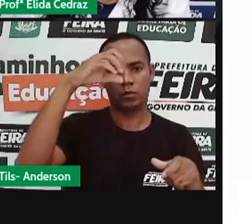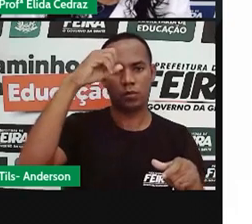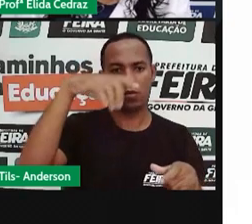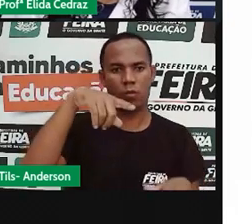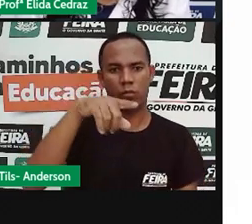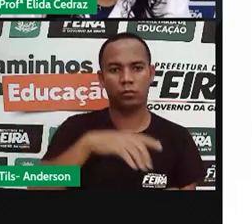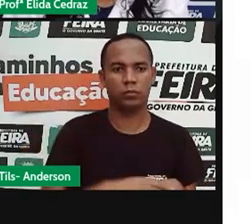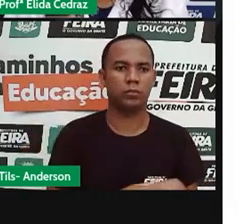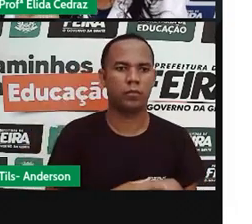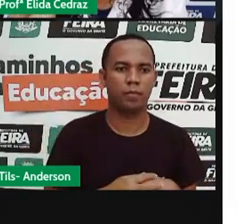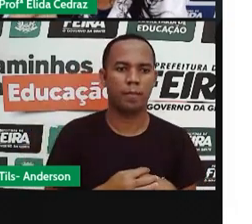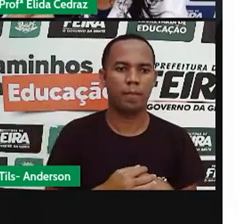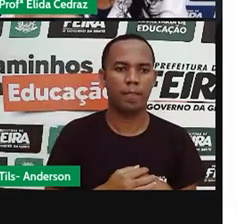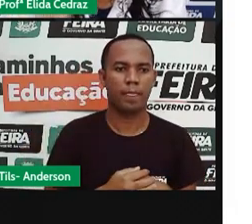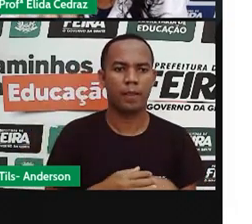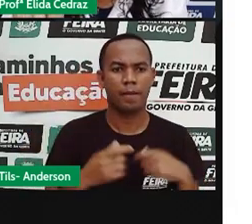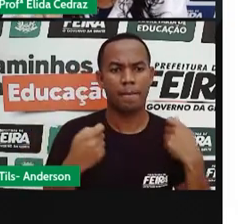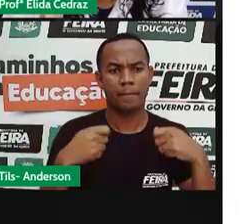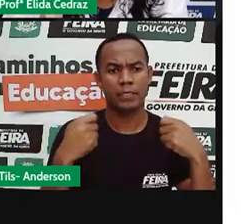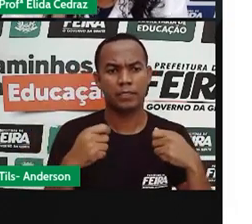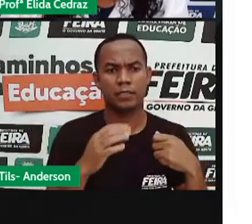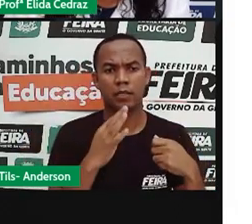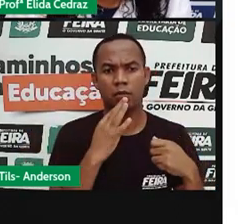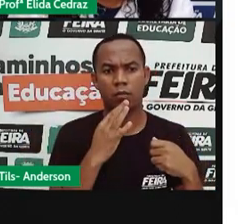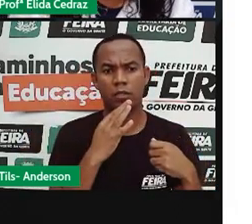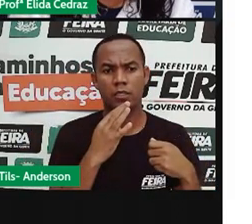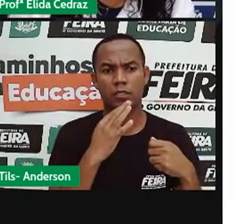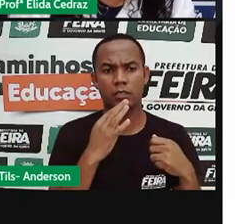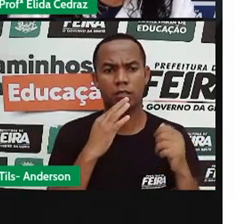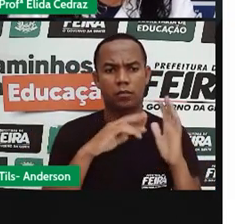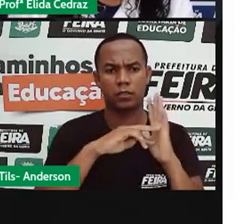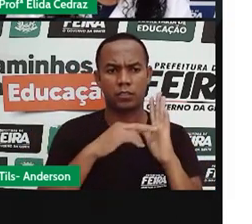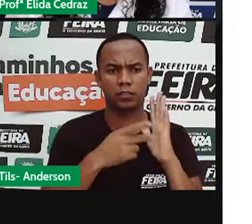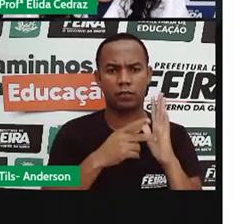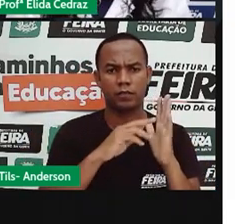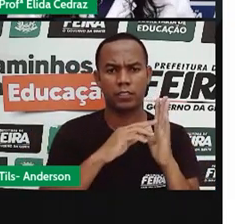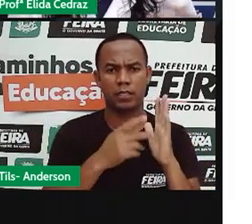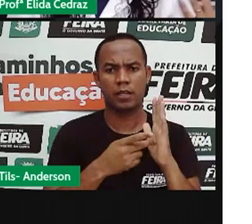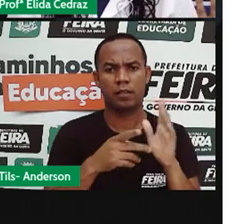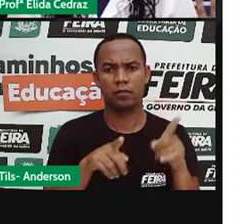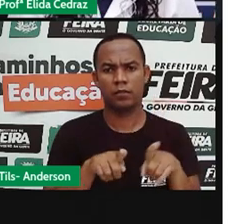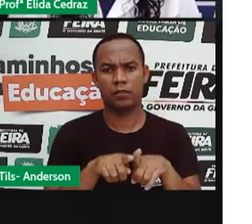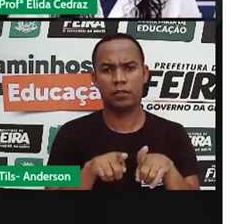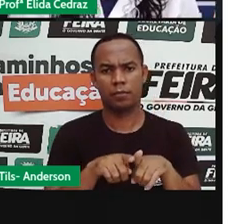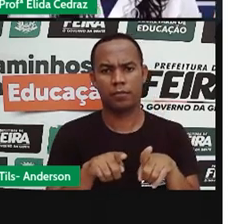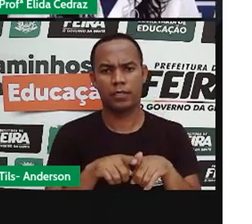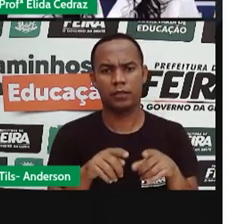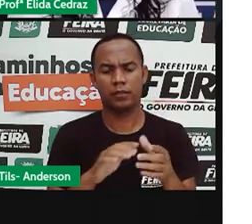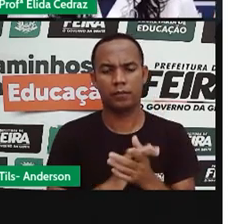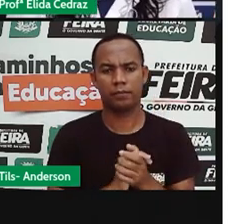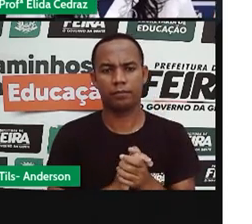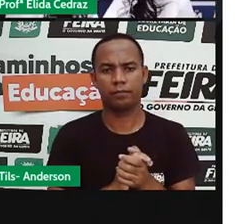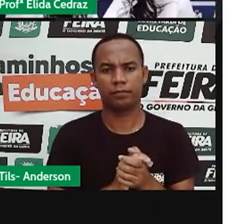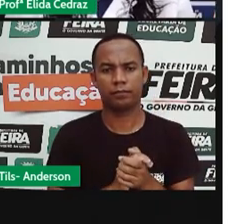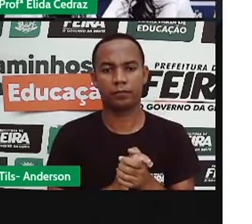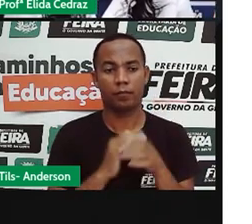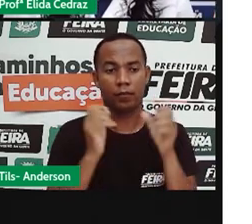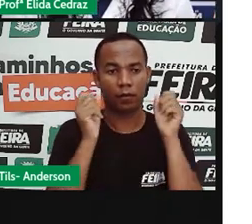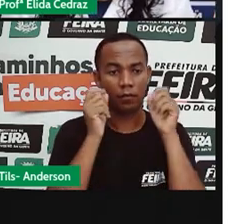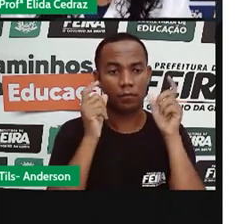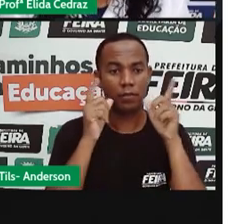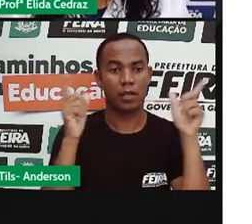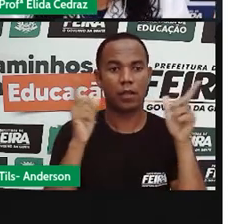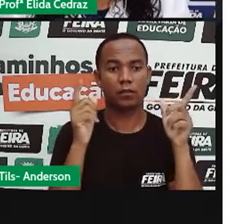próxima trouxe o significado porque a gente precisa conhecer o dicionário, viu? porque vocês estão super espertos,